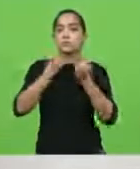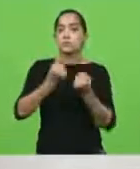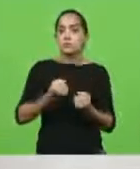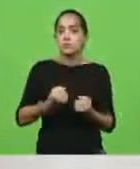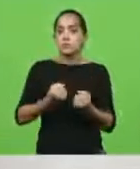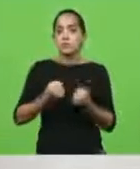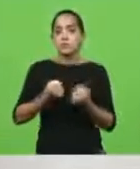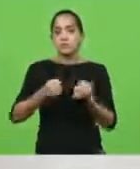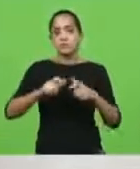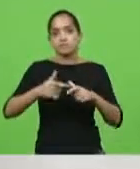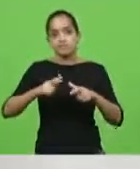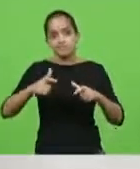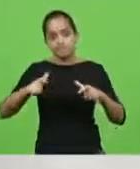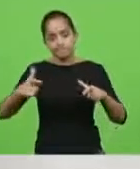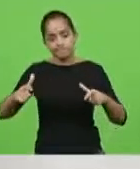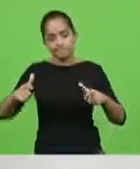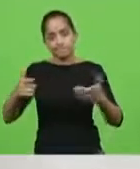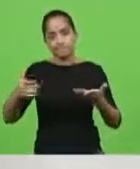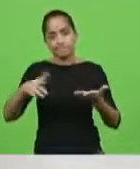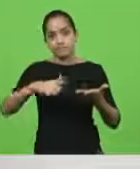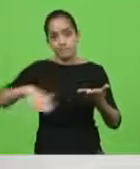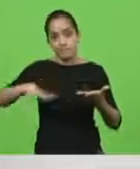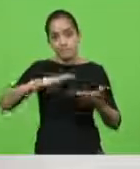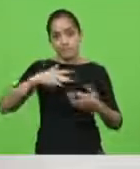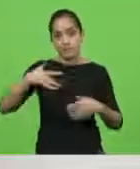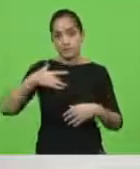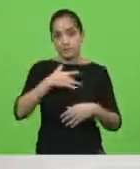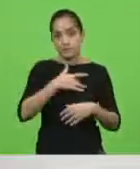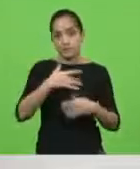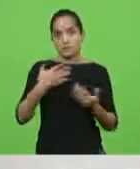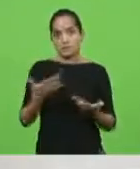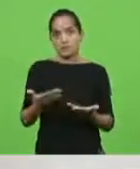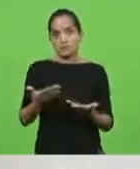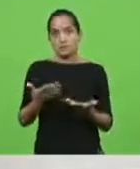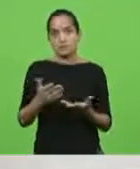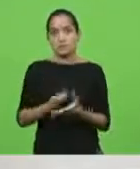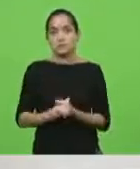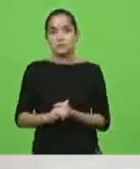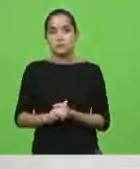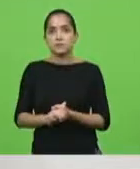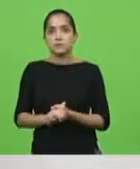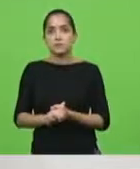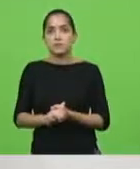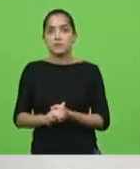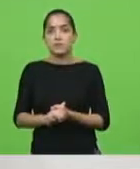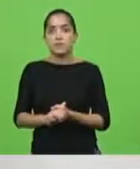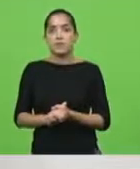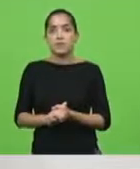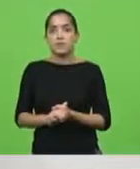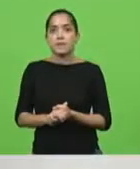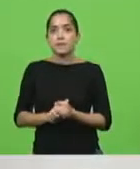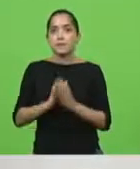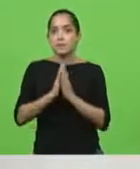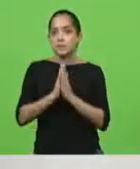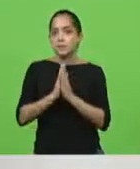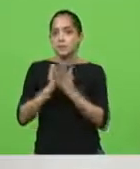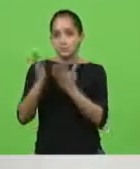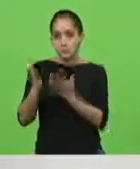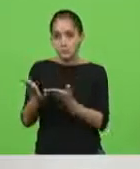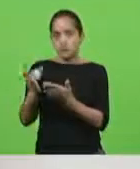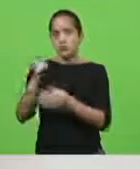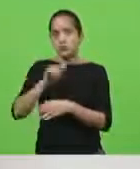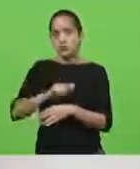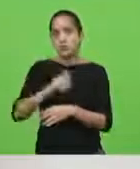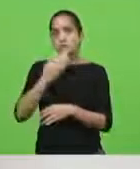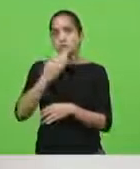ser amplificados no cenário da saúde. Meu minuto final eu reservo para rogar ao presidente mais uma vez